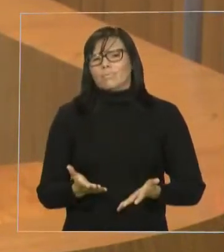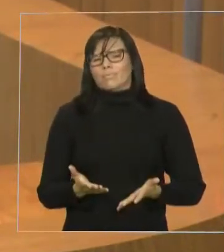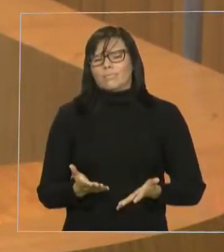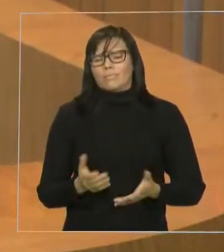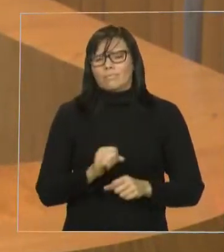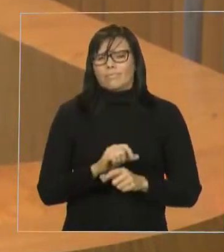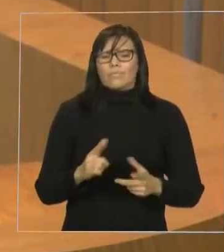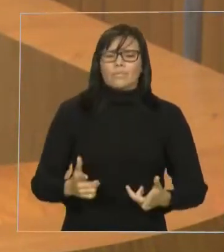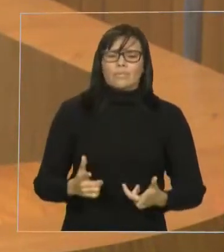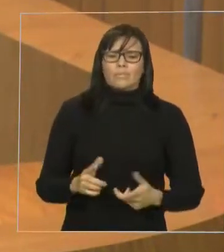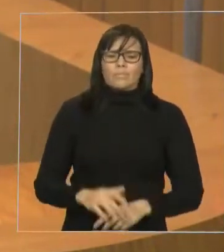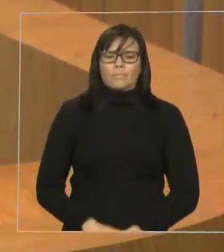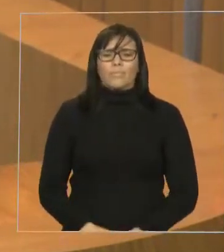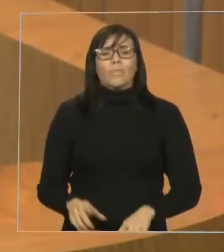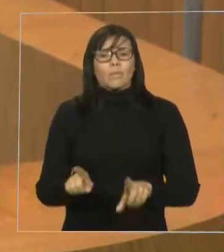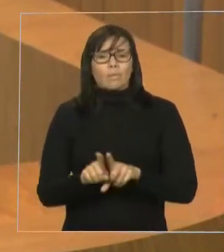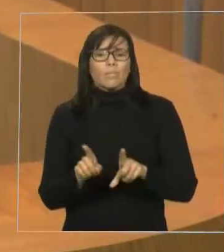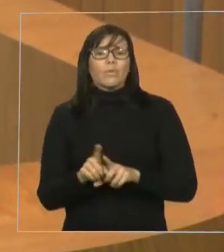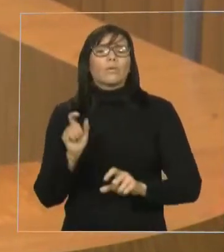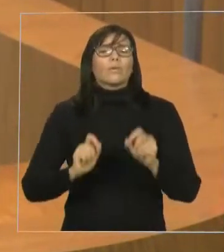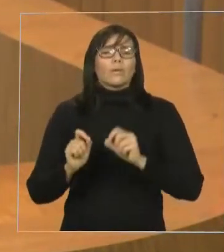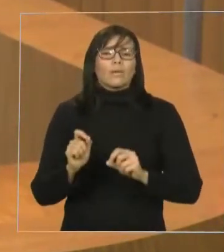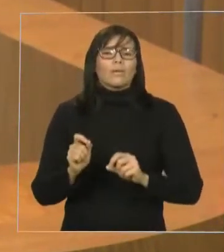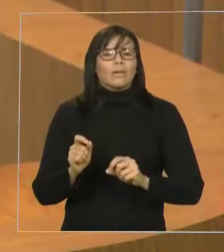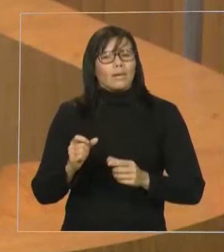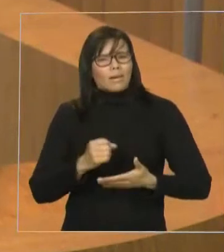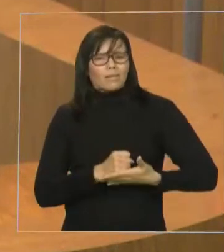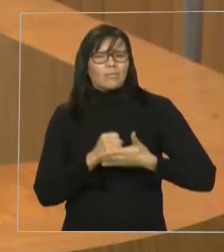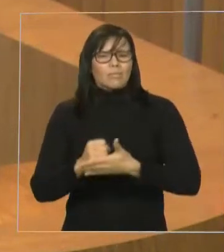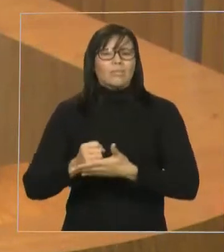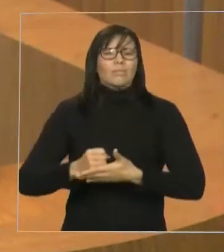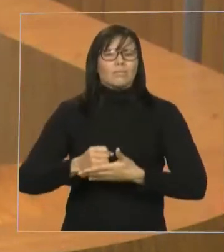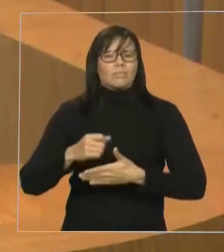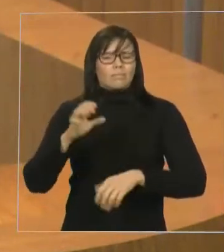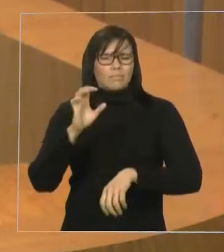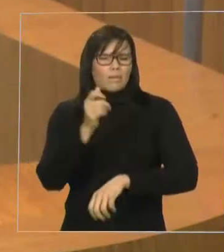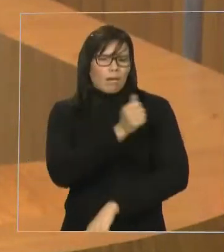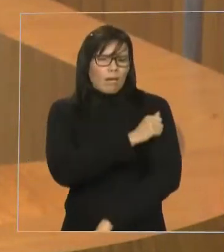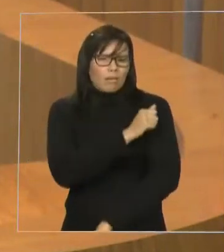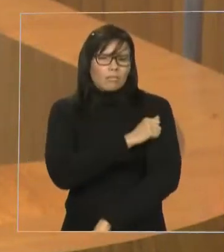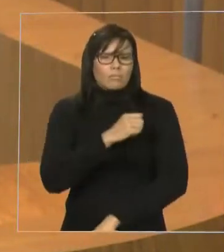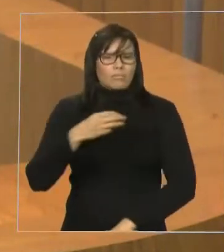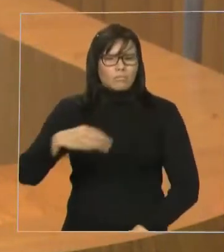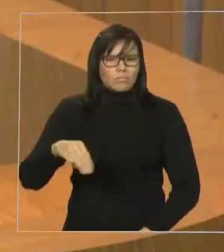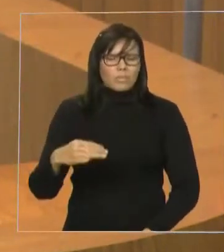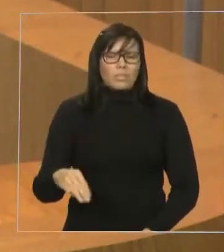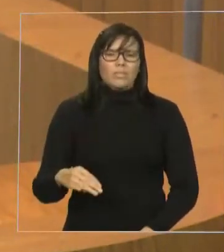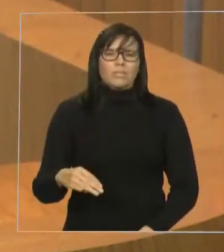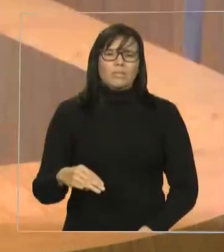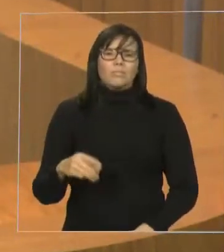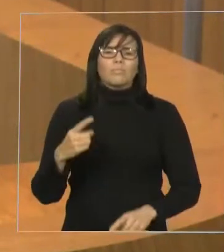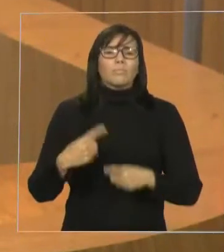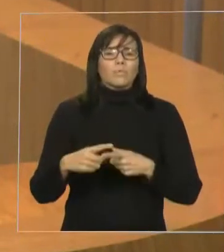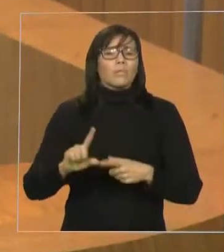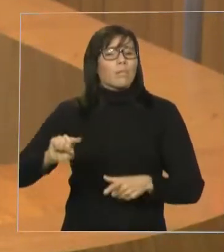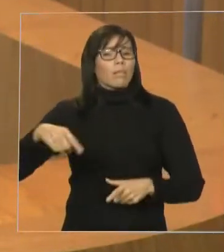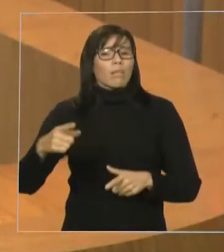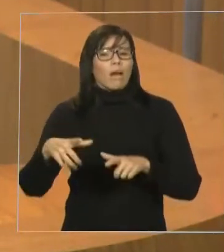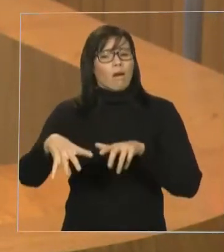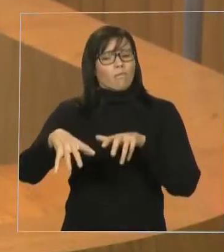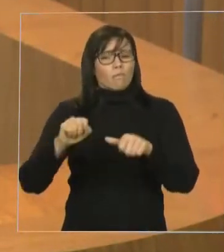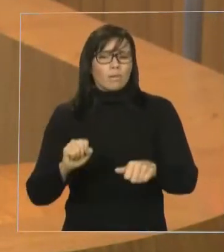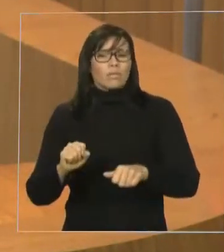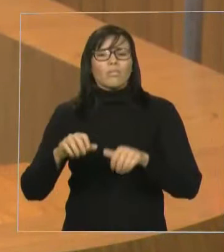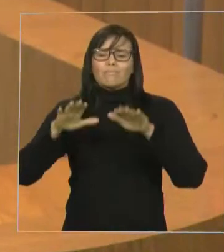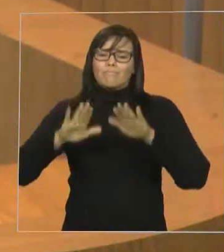Médicos atuando no Maranhão, fortalecendo a medicina e o apoio e a atenção à população no estado do